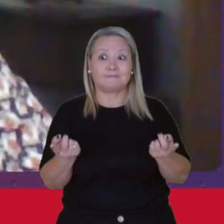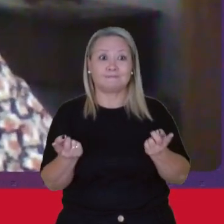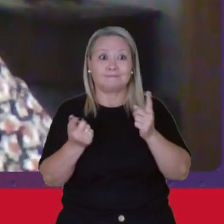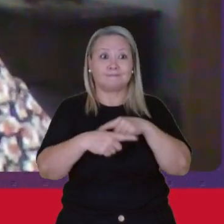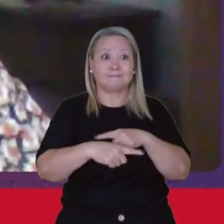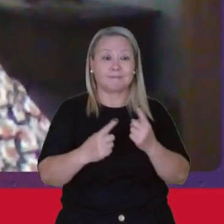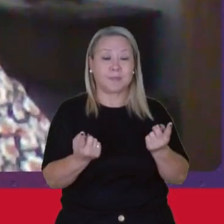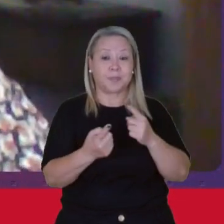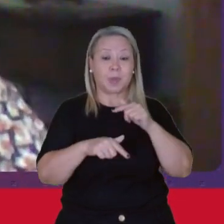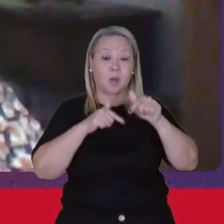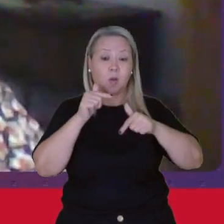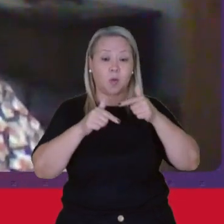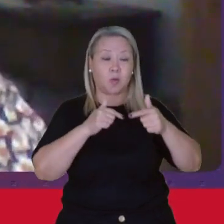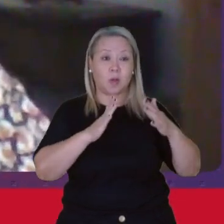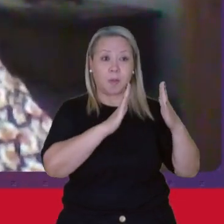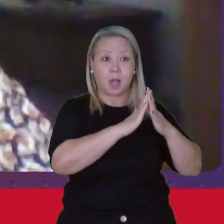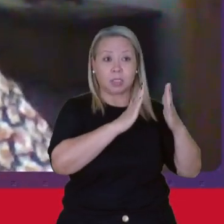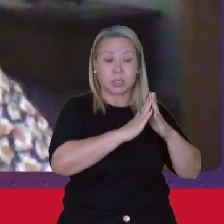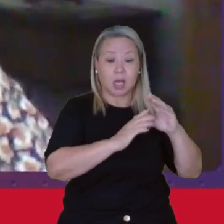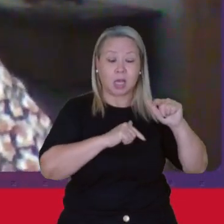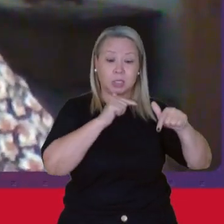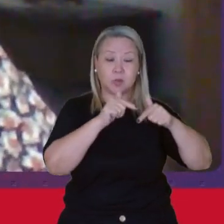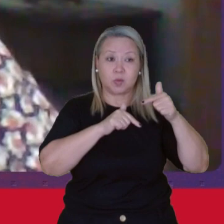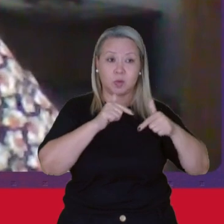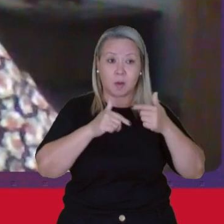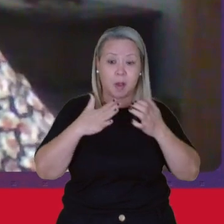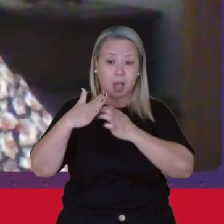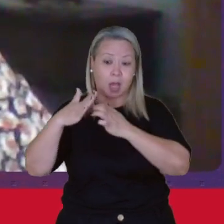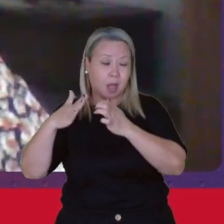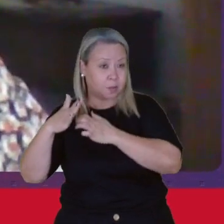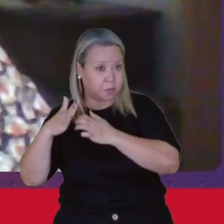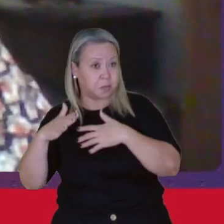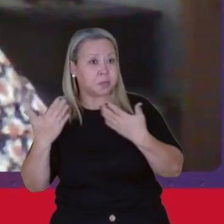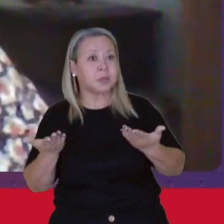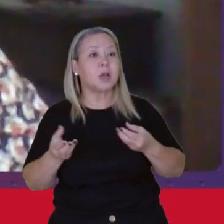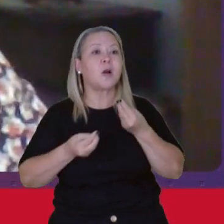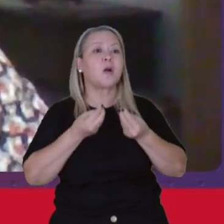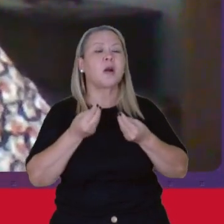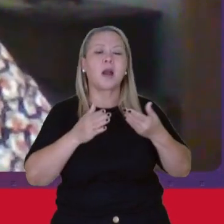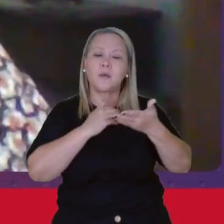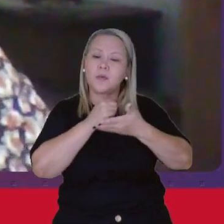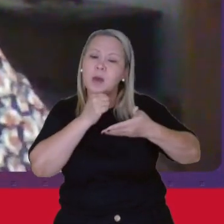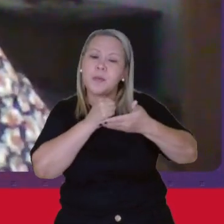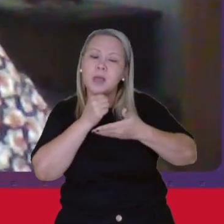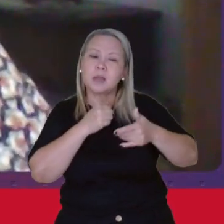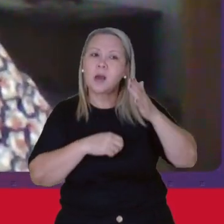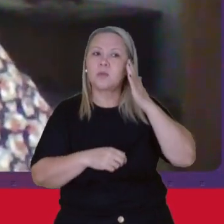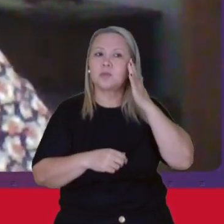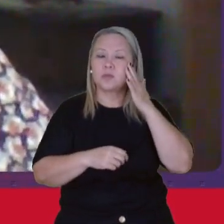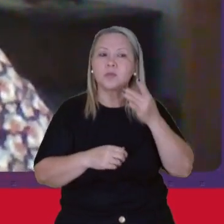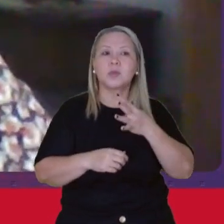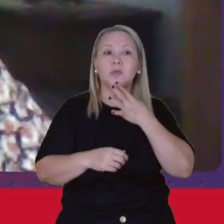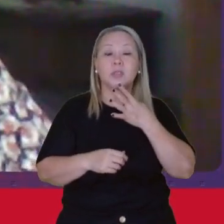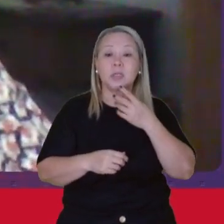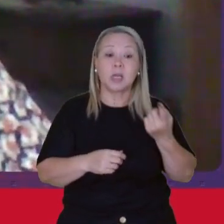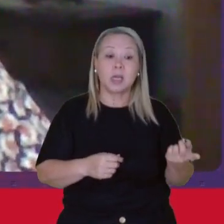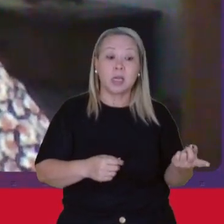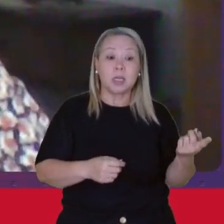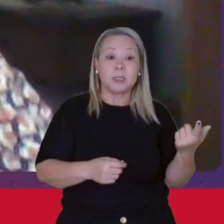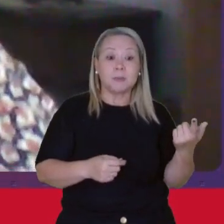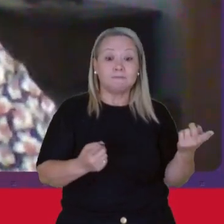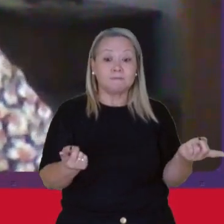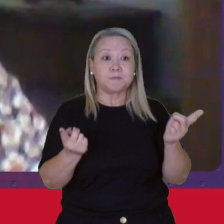Doméstico E o trabalho De mercado É fundamental E reverter Essa